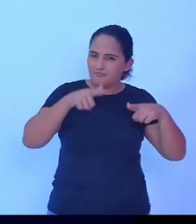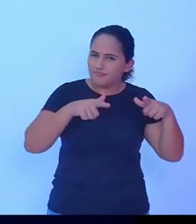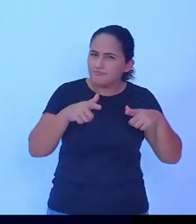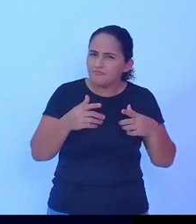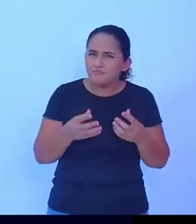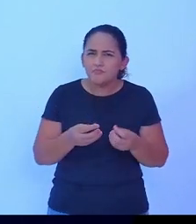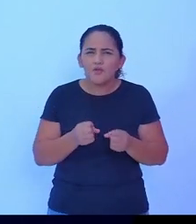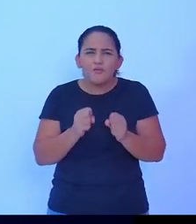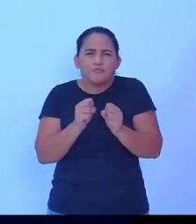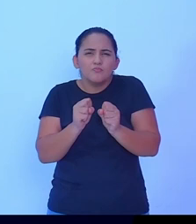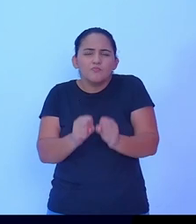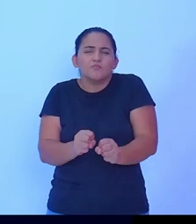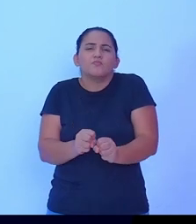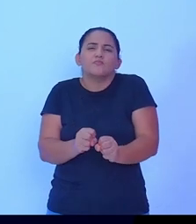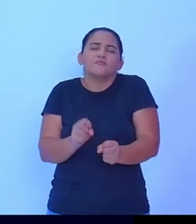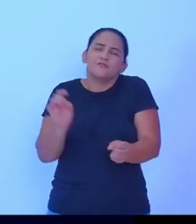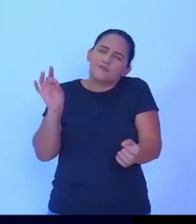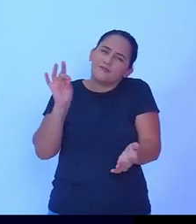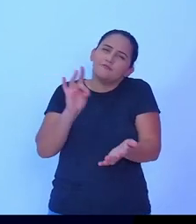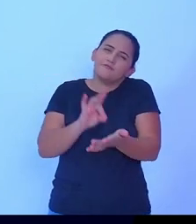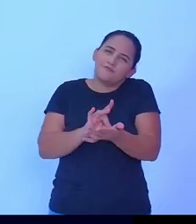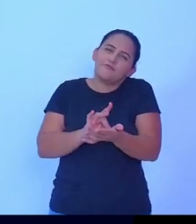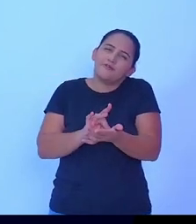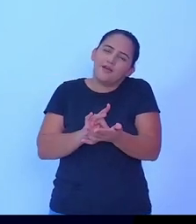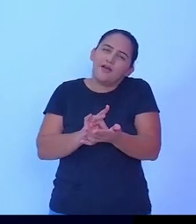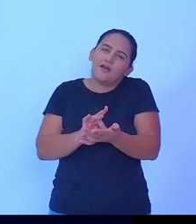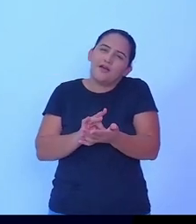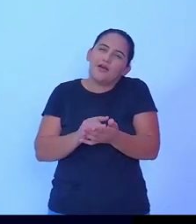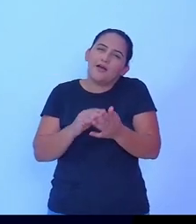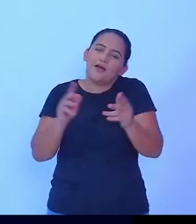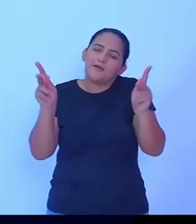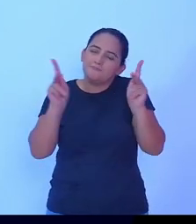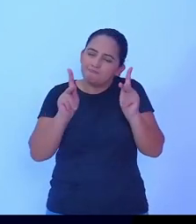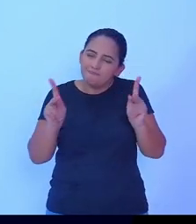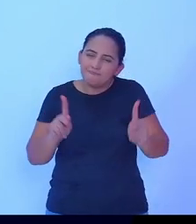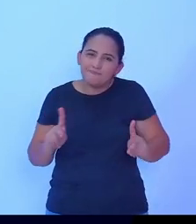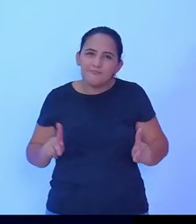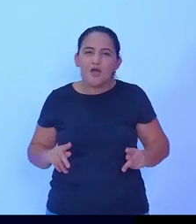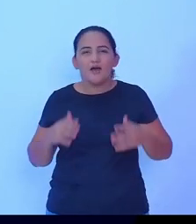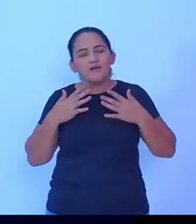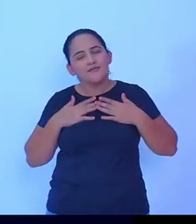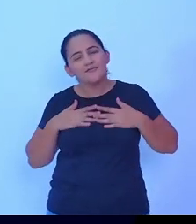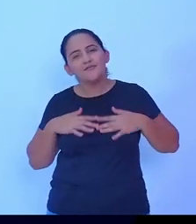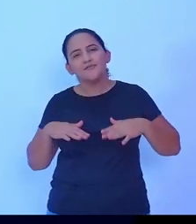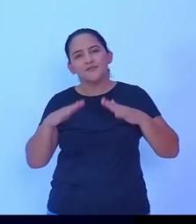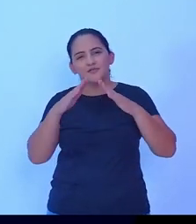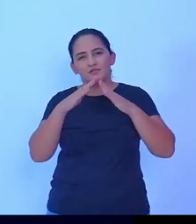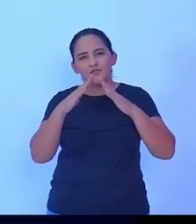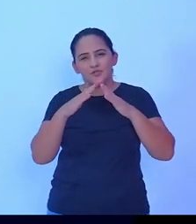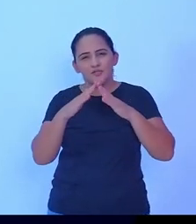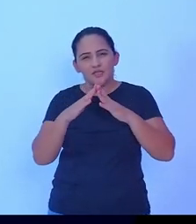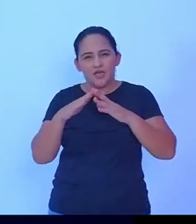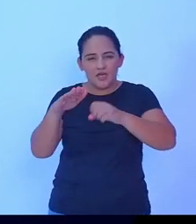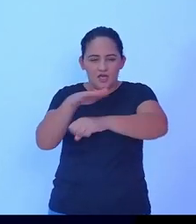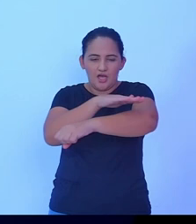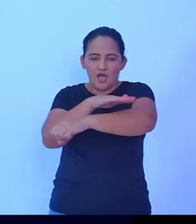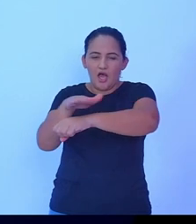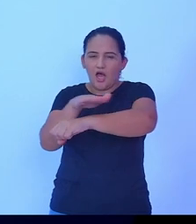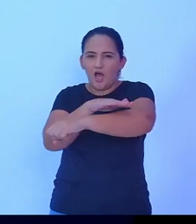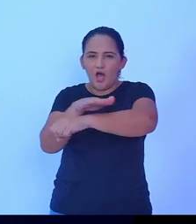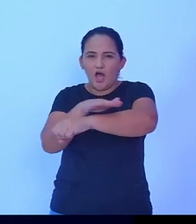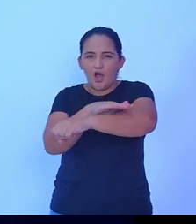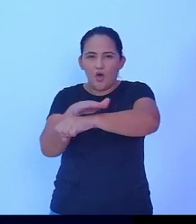possa ser realmente acomodado, ter sua casa, ter as drenais certas para não dar erosão.